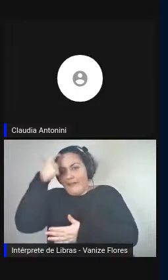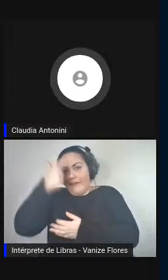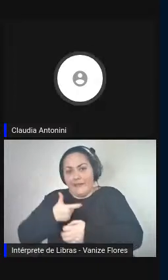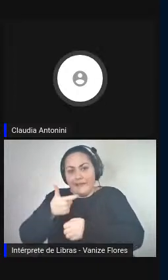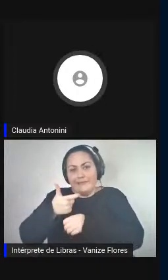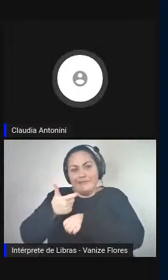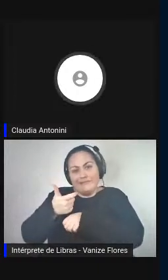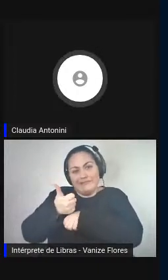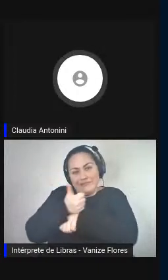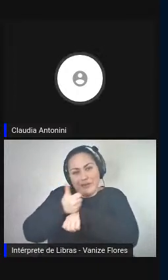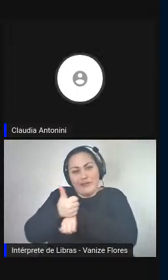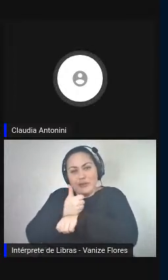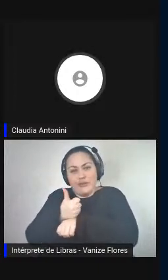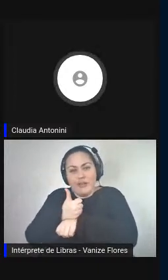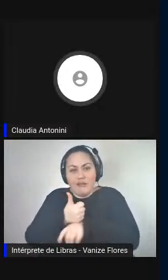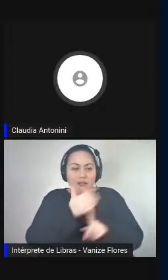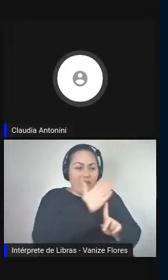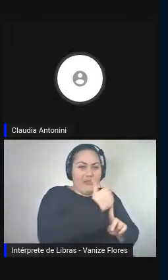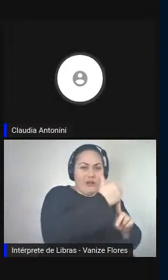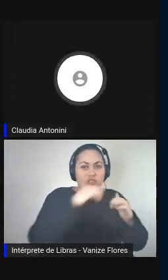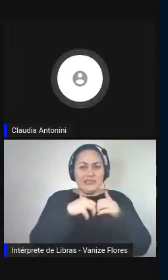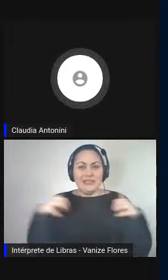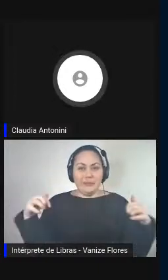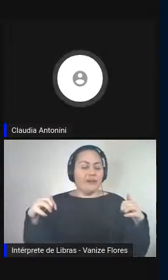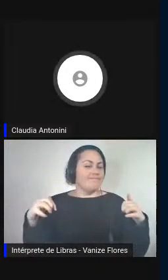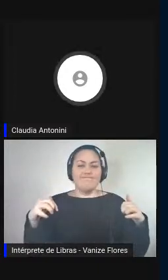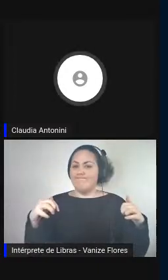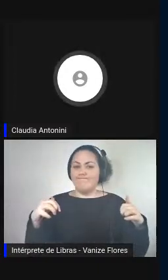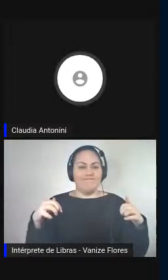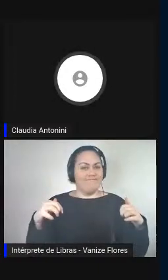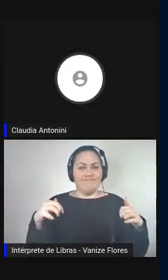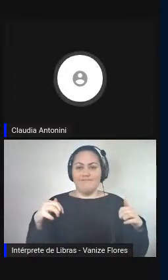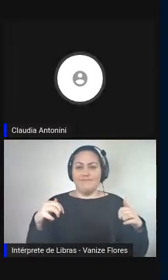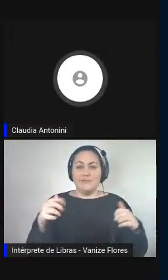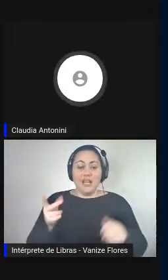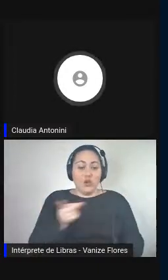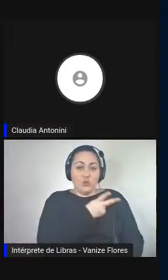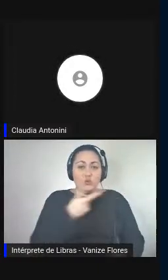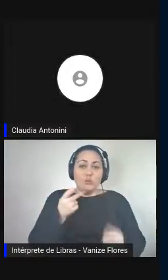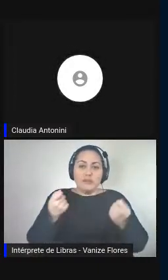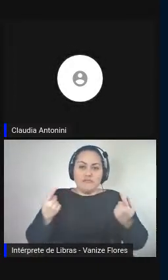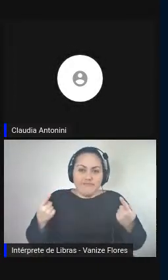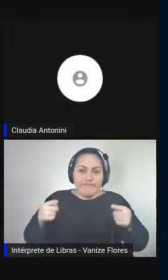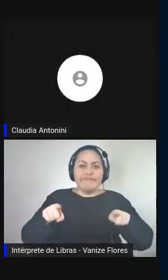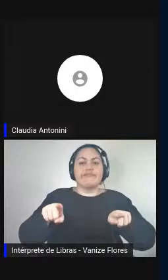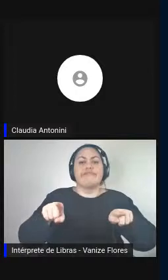como entidades separadas, como as duas deverão andar sempre mais